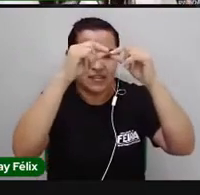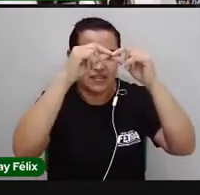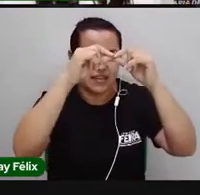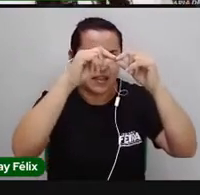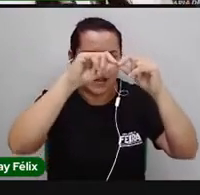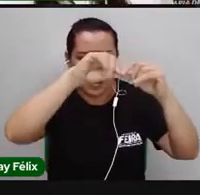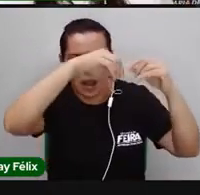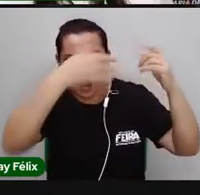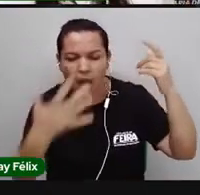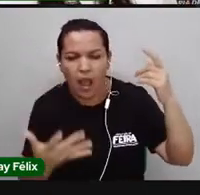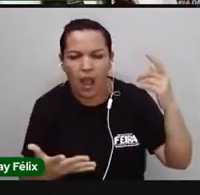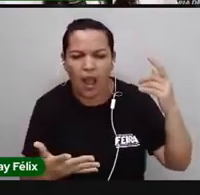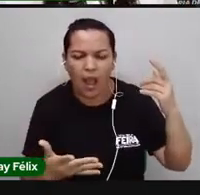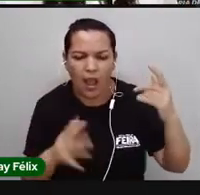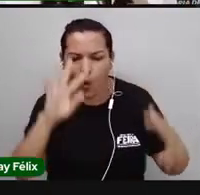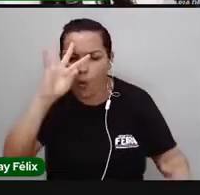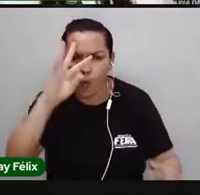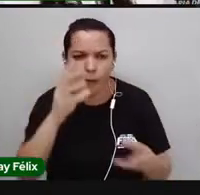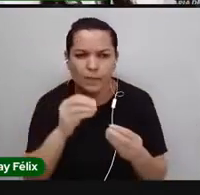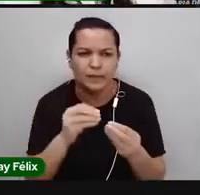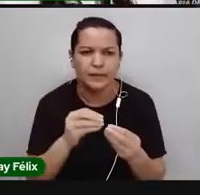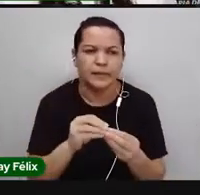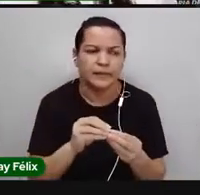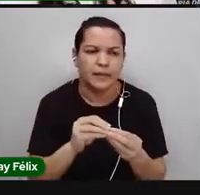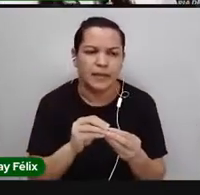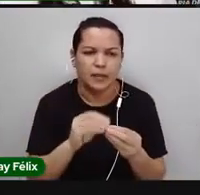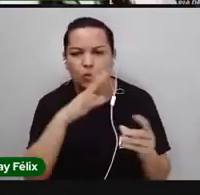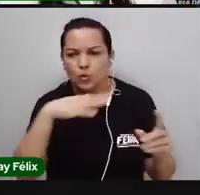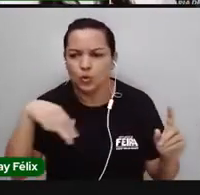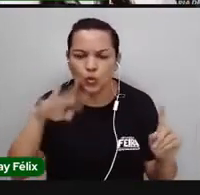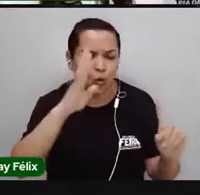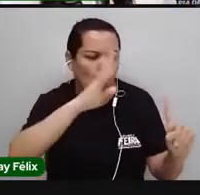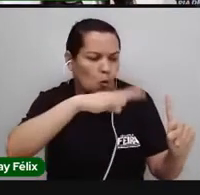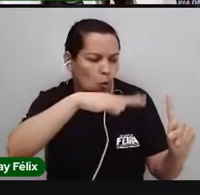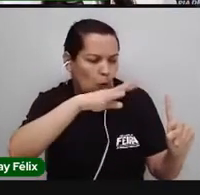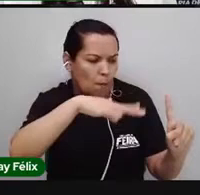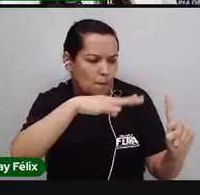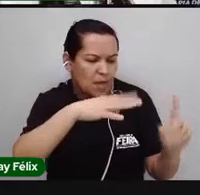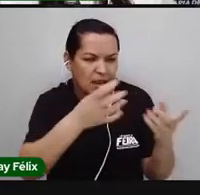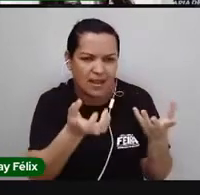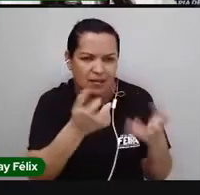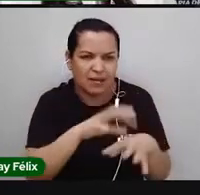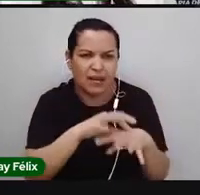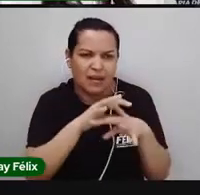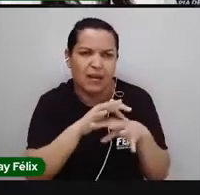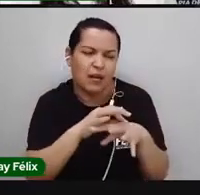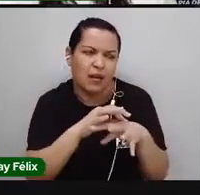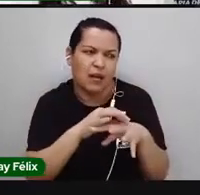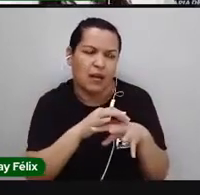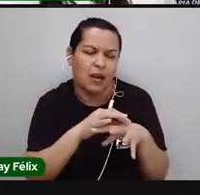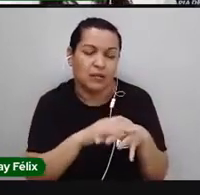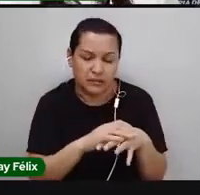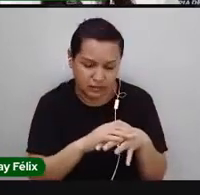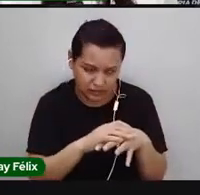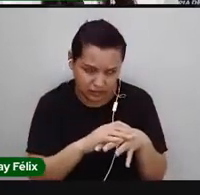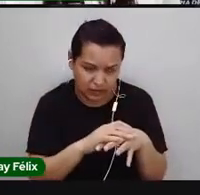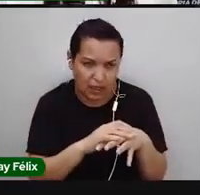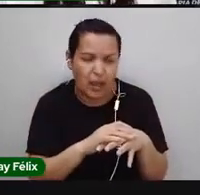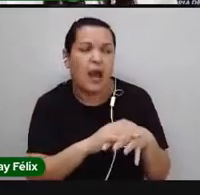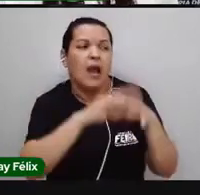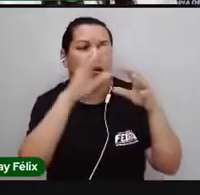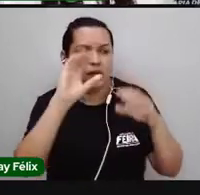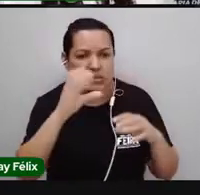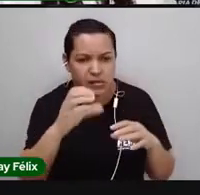para fazer sentido e todo mito quer ter carne aqui, a ciência não se ensina, a